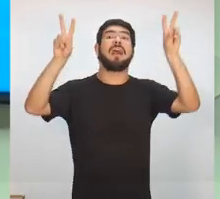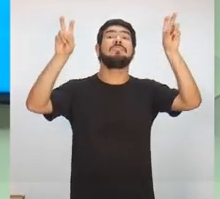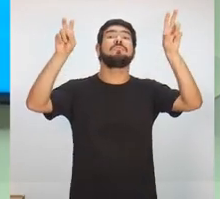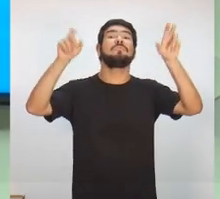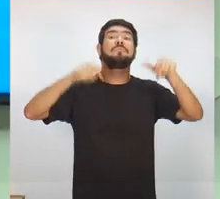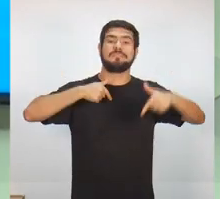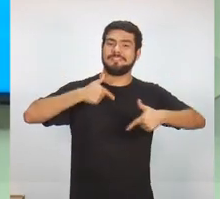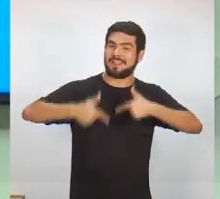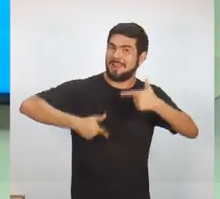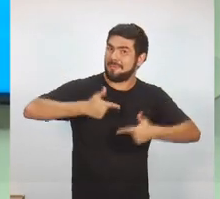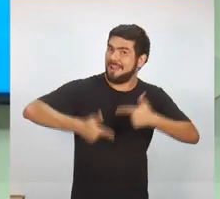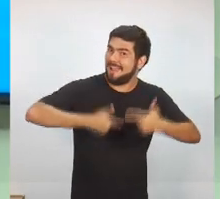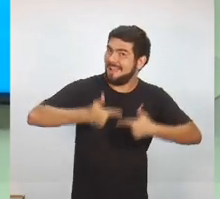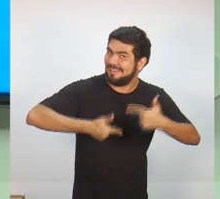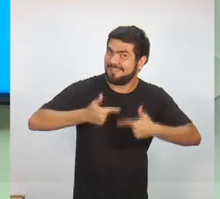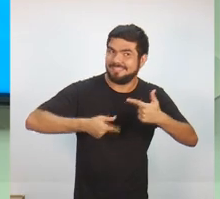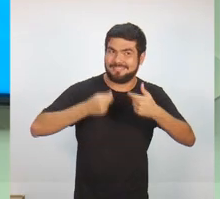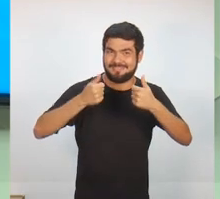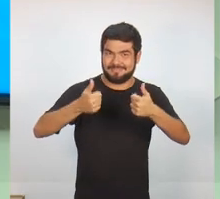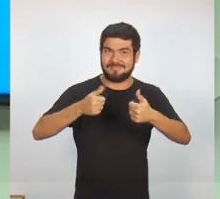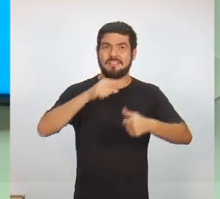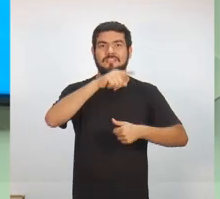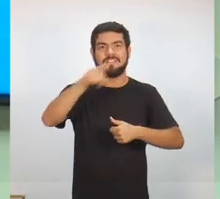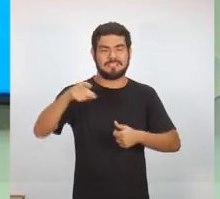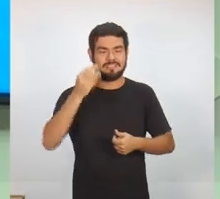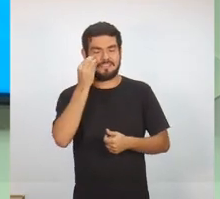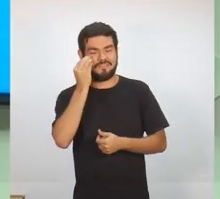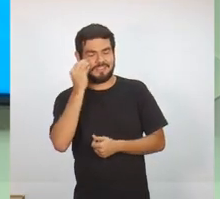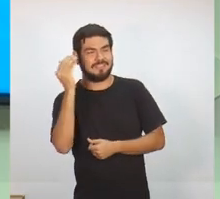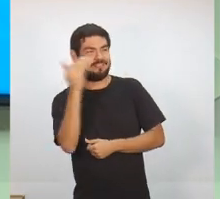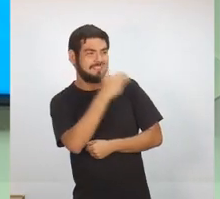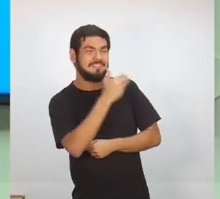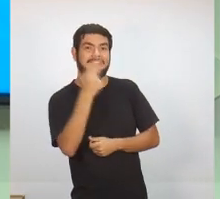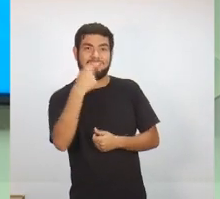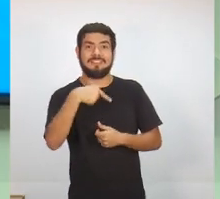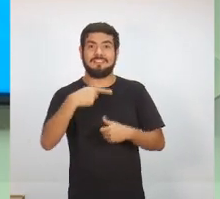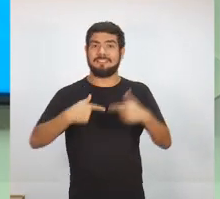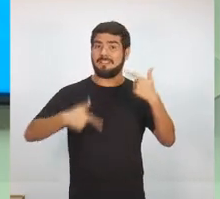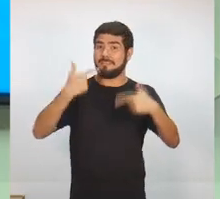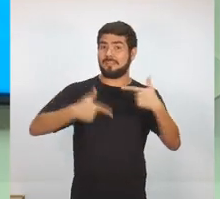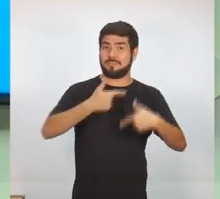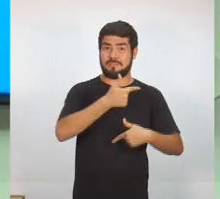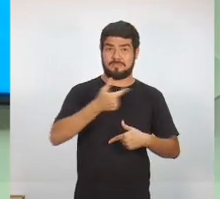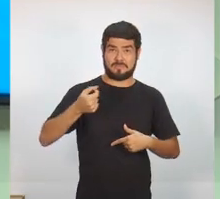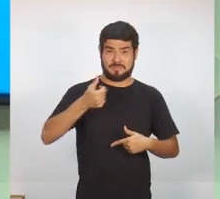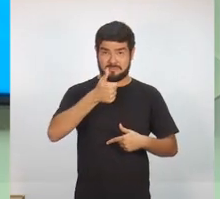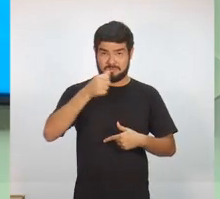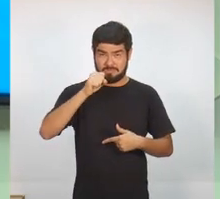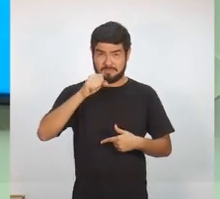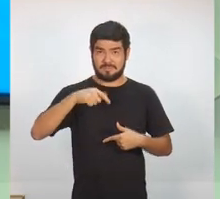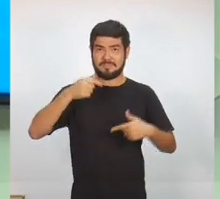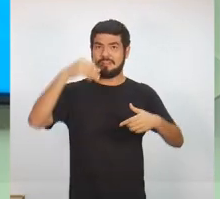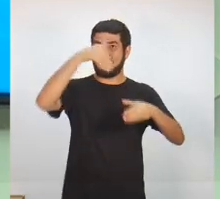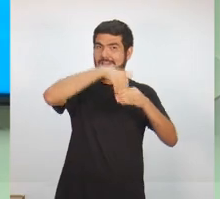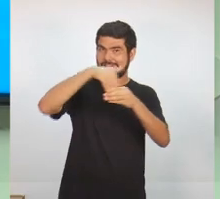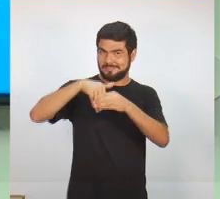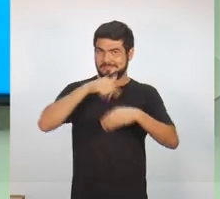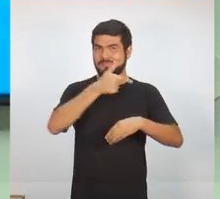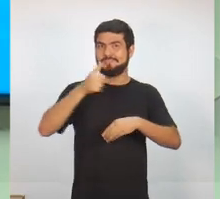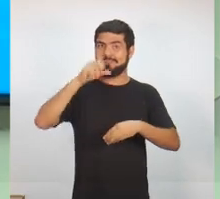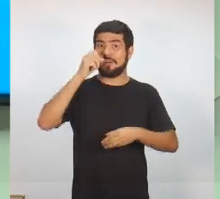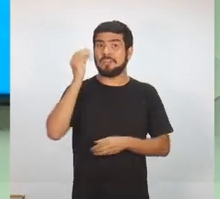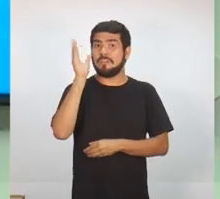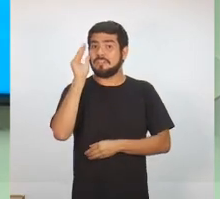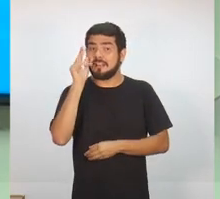vai conversar de novo com todos os candidatos. Você que está acompanhando aqui o nosso debate de 2018, eleições de 2018 aqui na TV em Tempo, fica